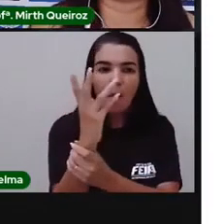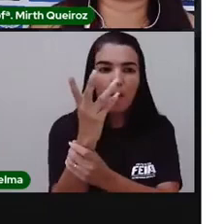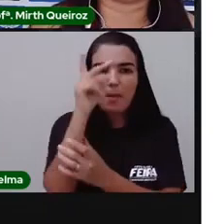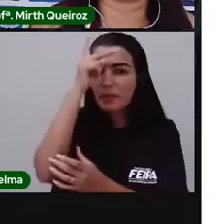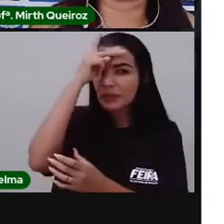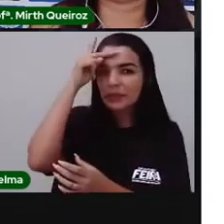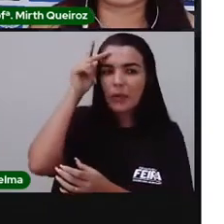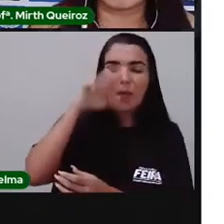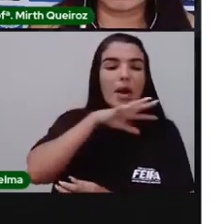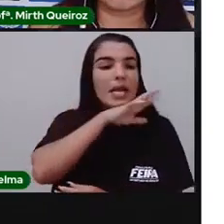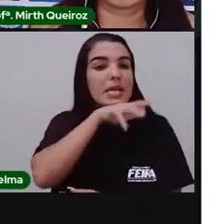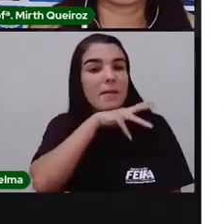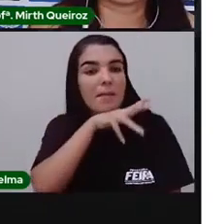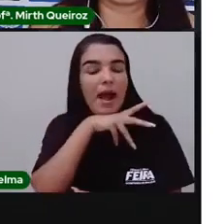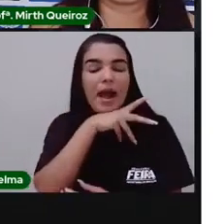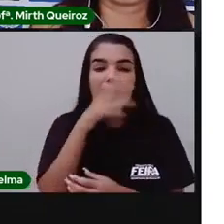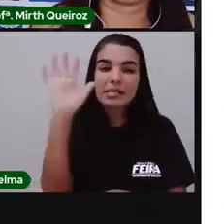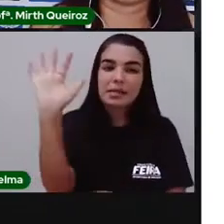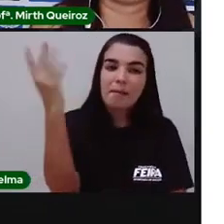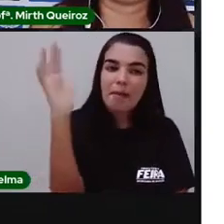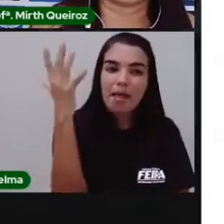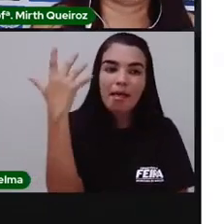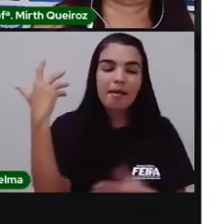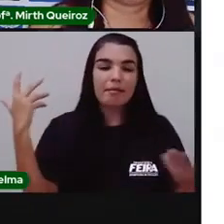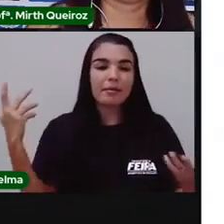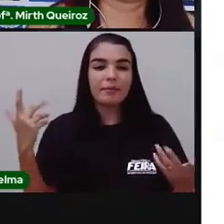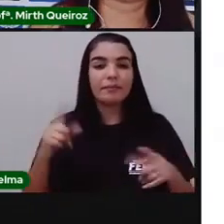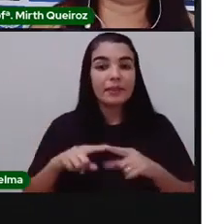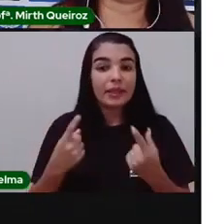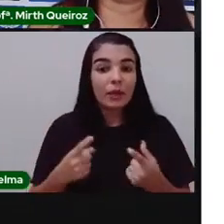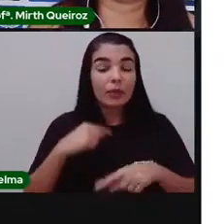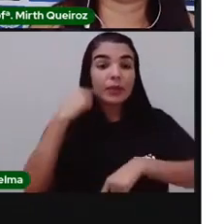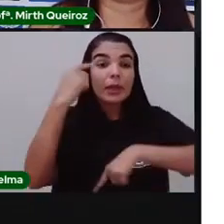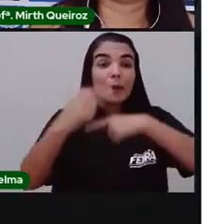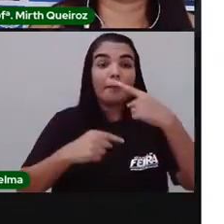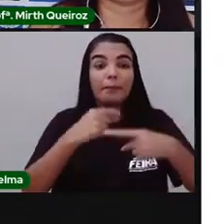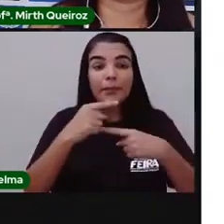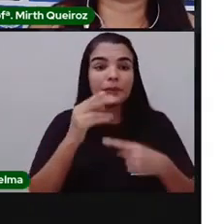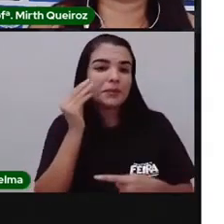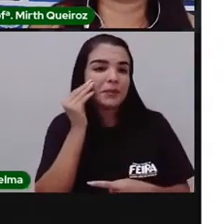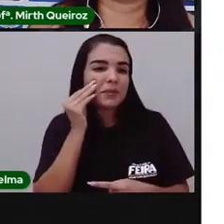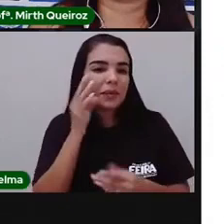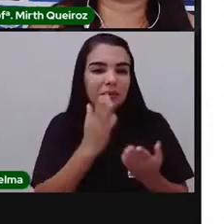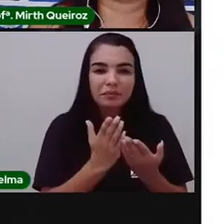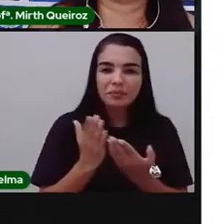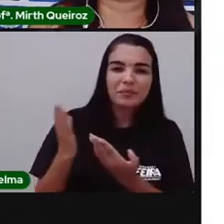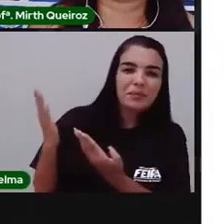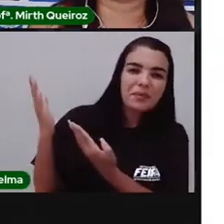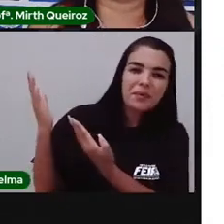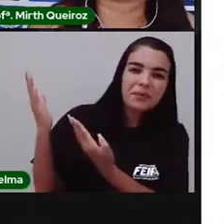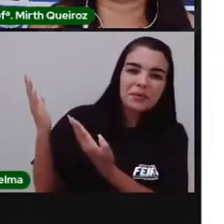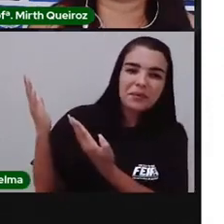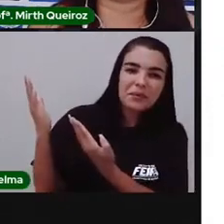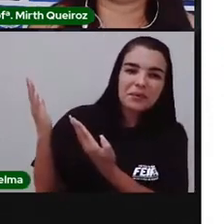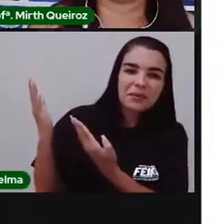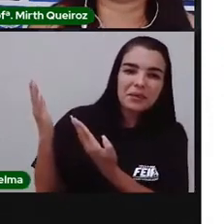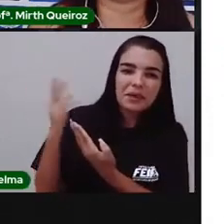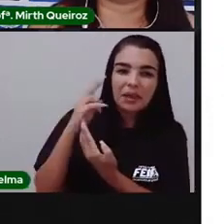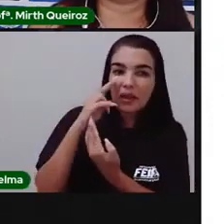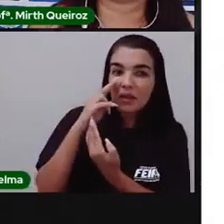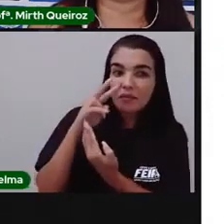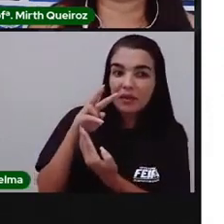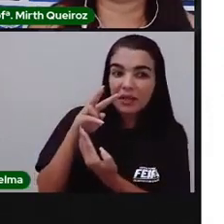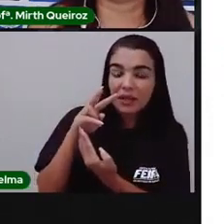conseguir refazer o quadrado. E aí do lado nós temos as peças do tangrã. Note que nós temos o